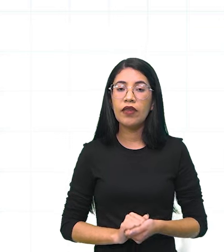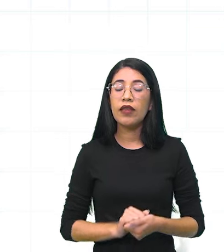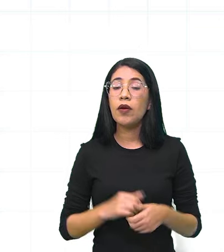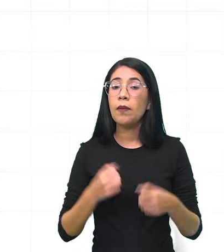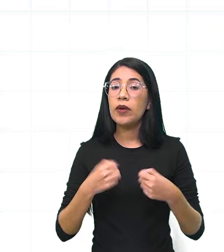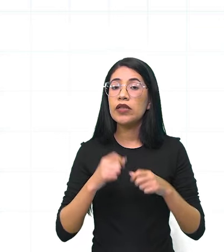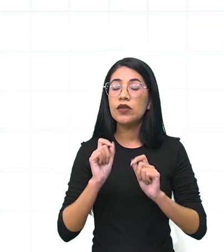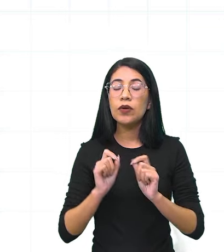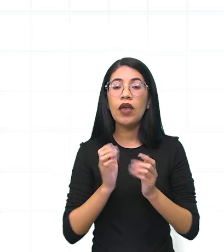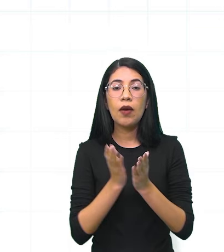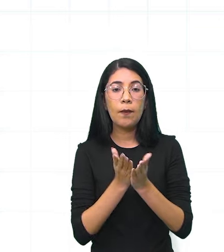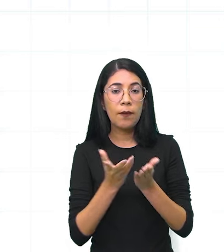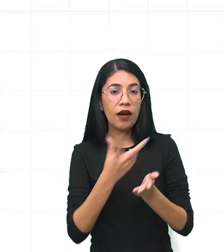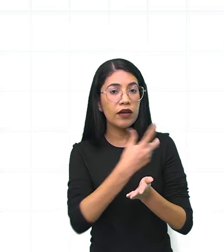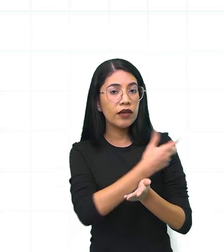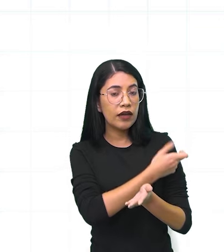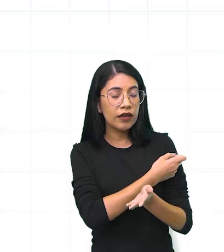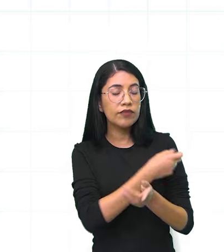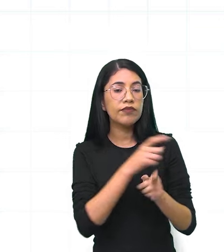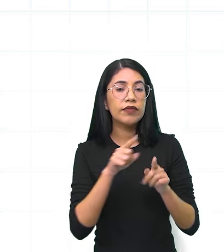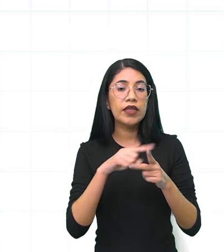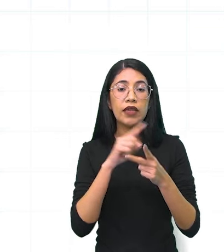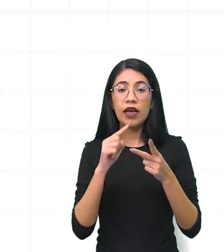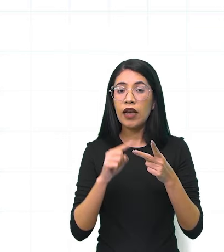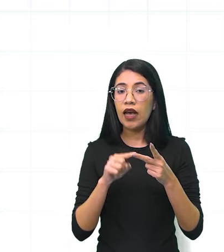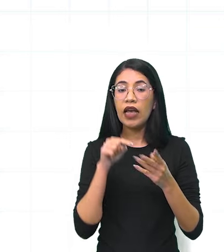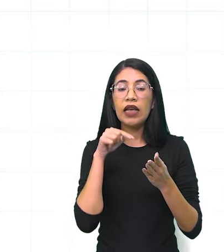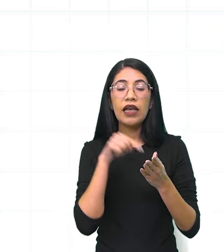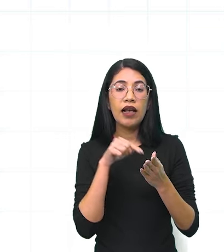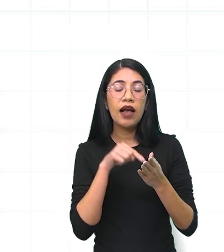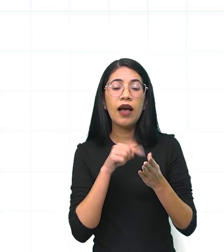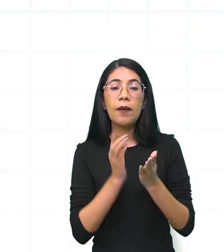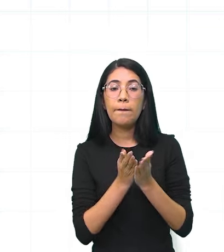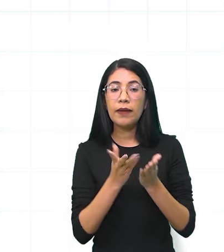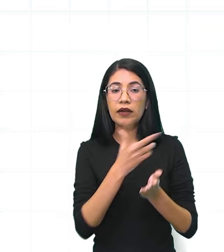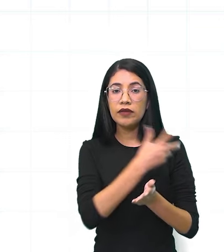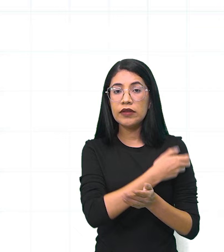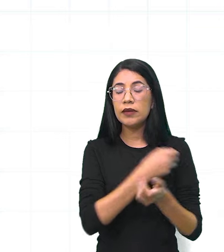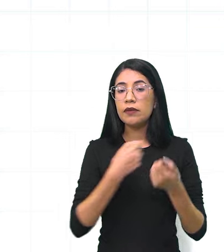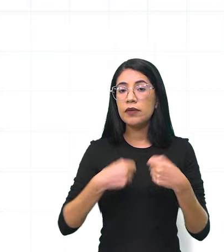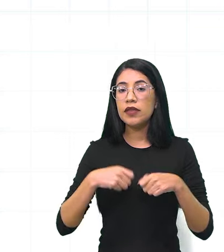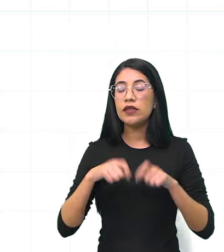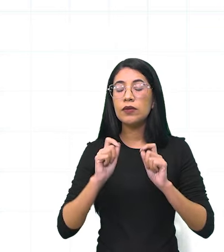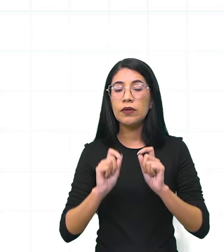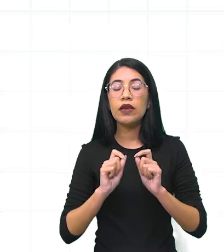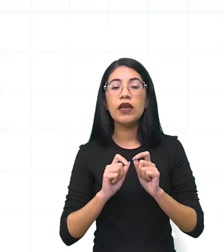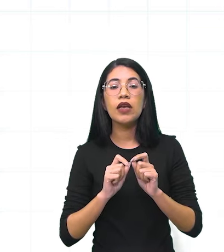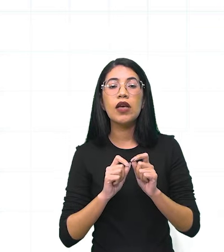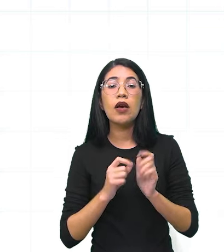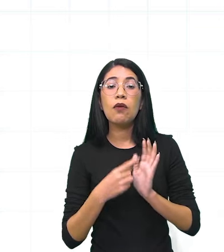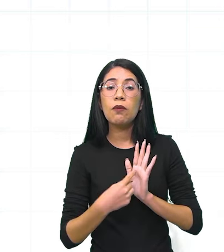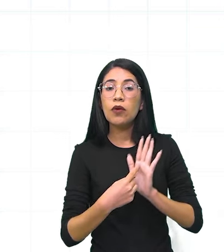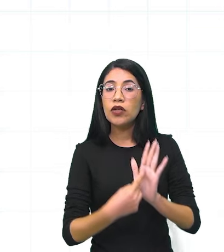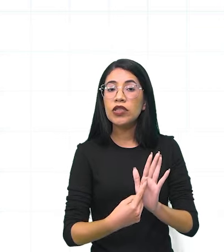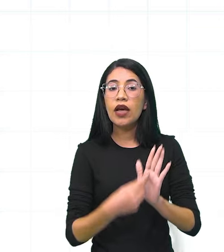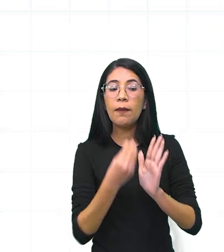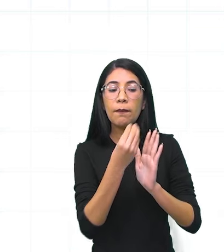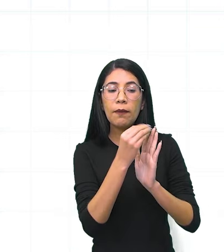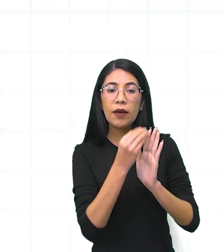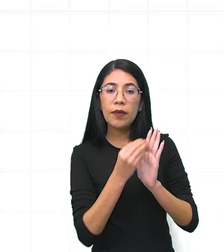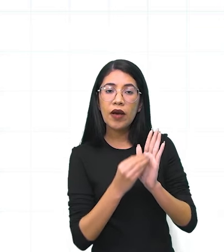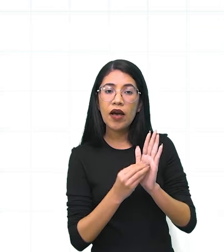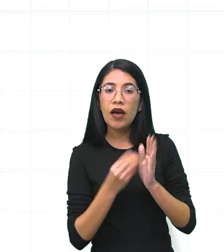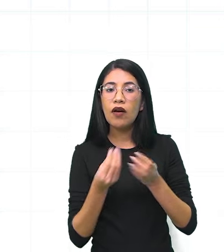tem que ter uma carteira de vacinação e essa carteira de vacinação tem que demonstrar a nossa